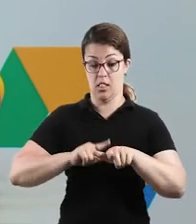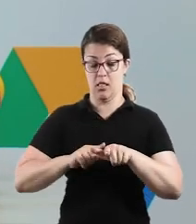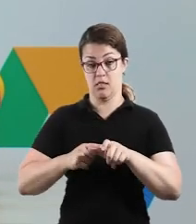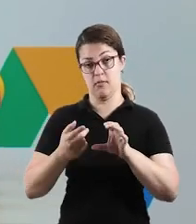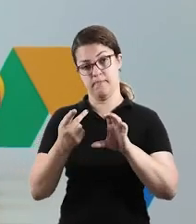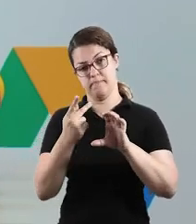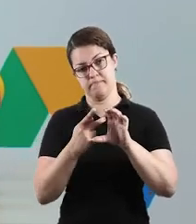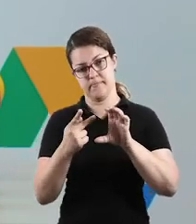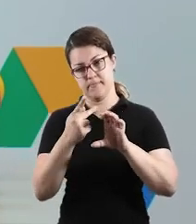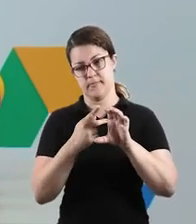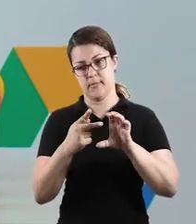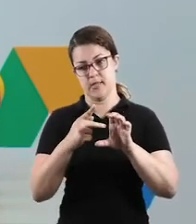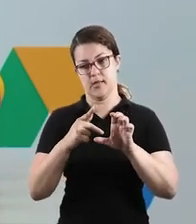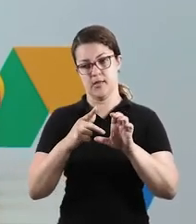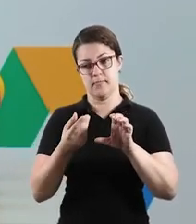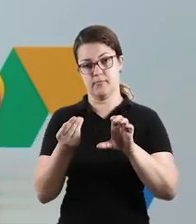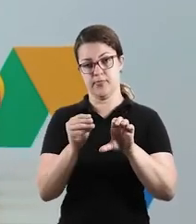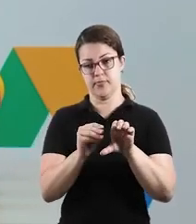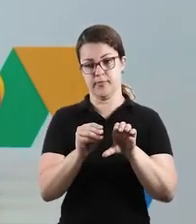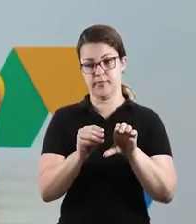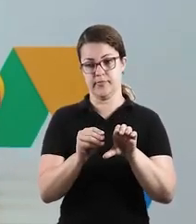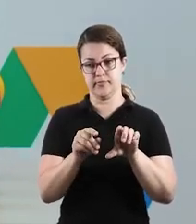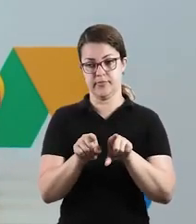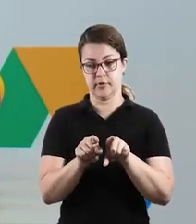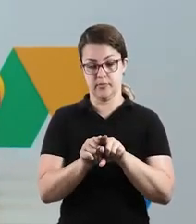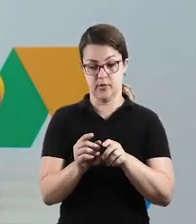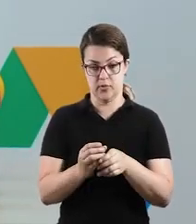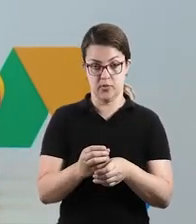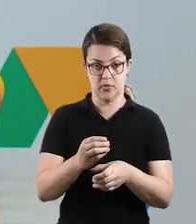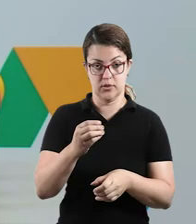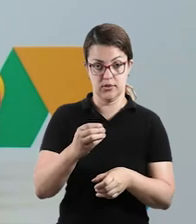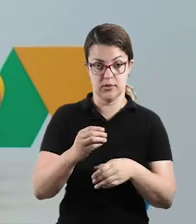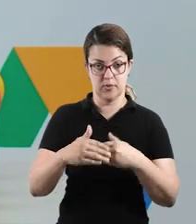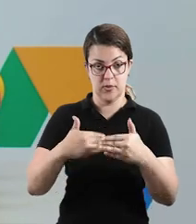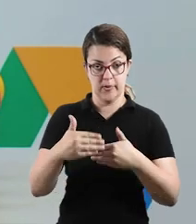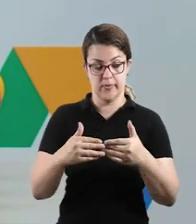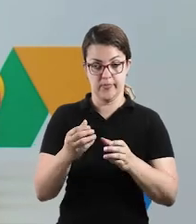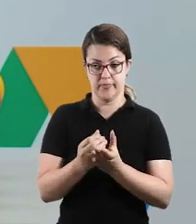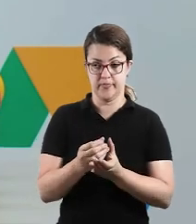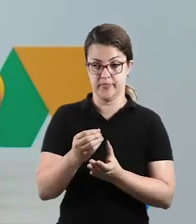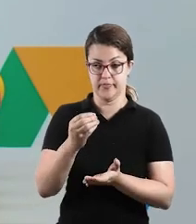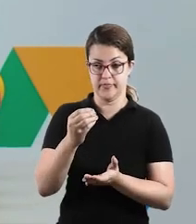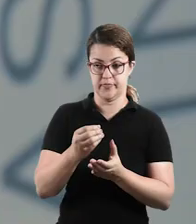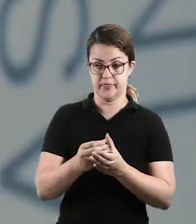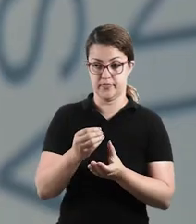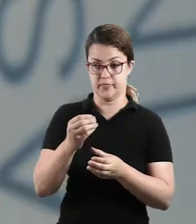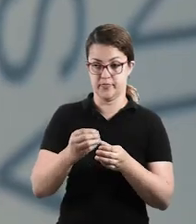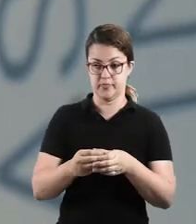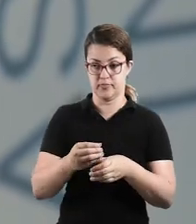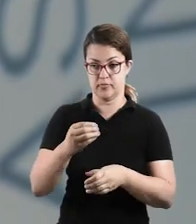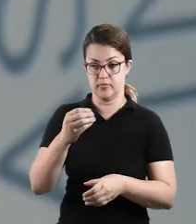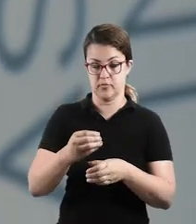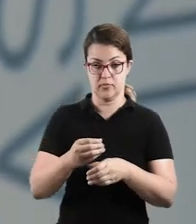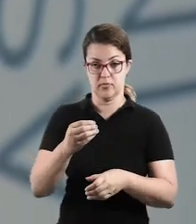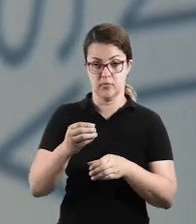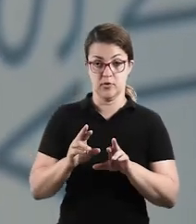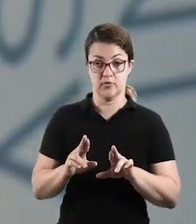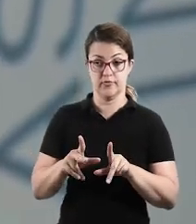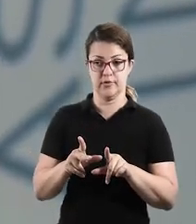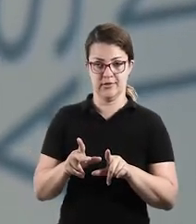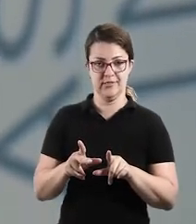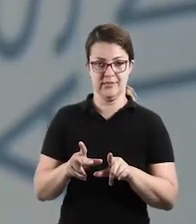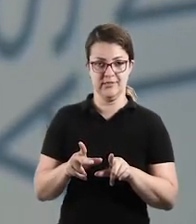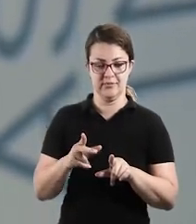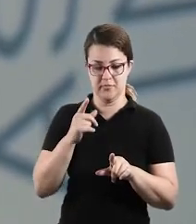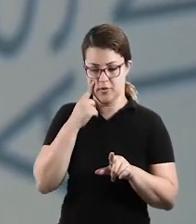bolinha, bem centralizado, e que nos rolinhos de papel, façam a mesma letra com outros formatos,